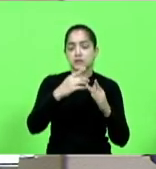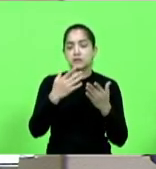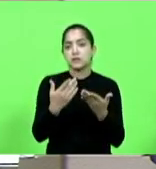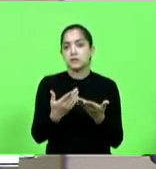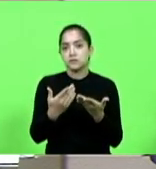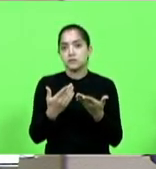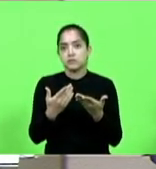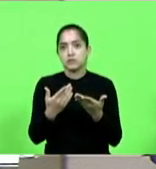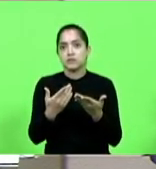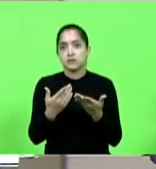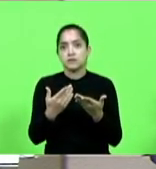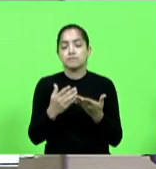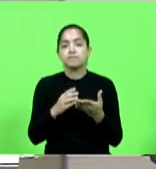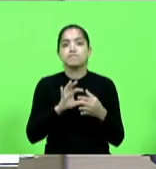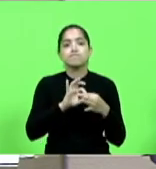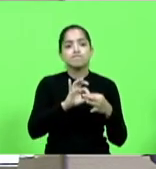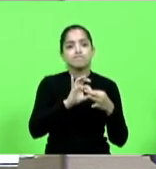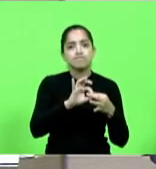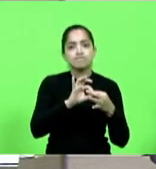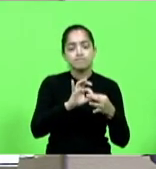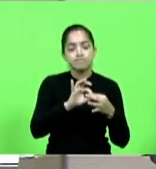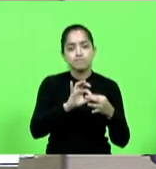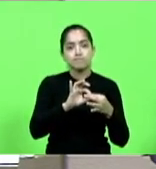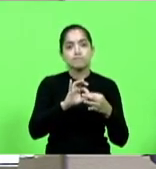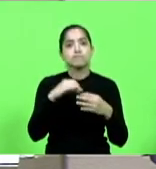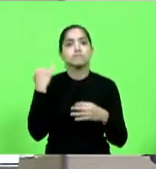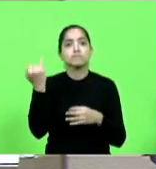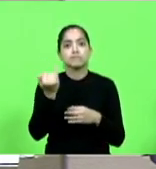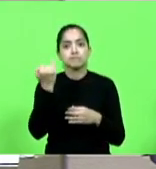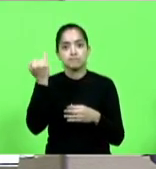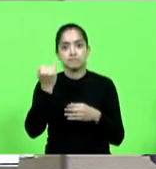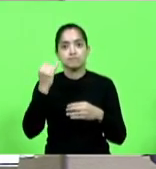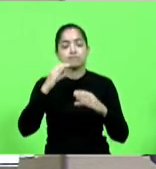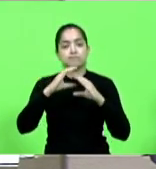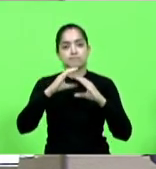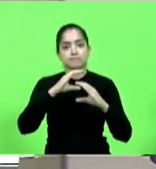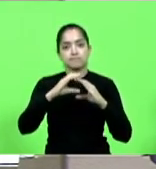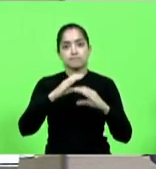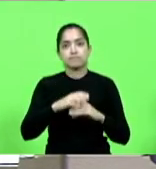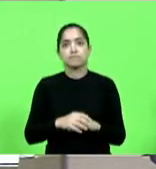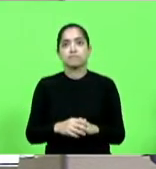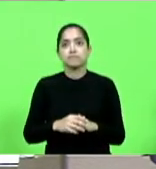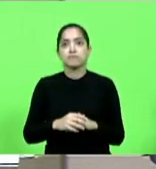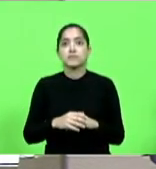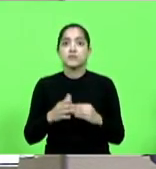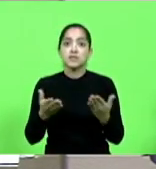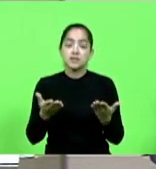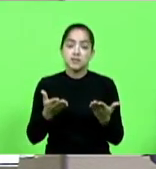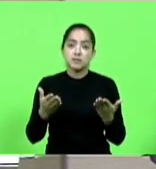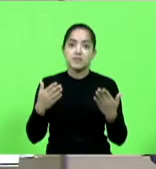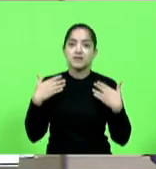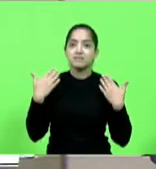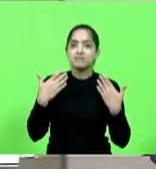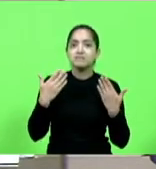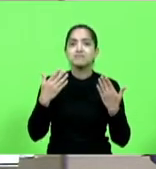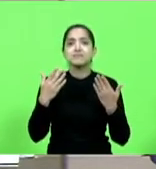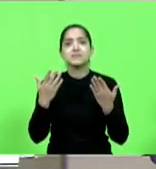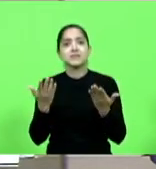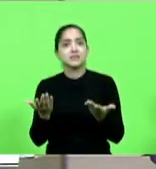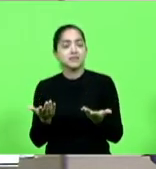muito forte com os fiéis também com este meio importante de comunicação e o entretenimento que faz parte de todo o nosso dia a dia